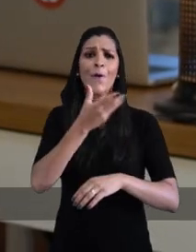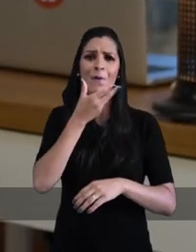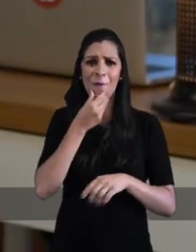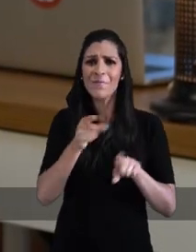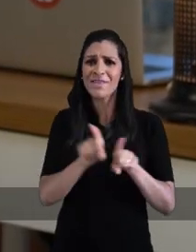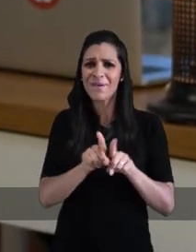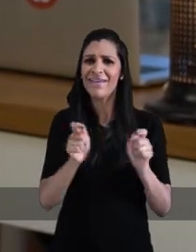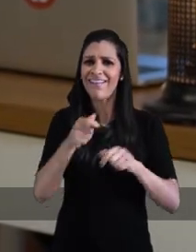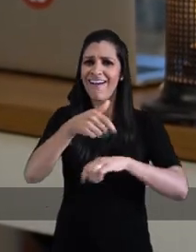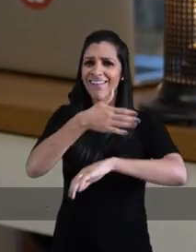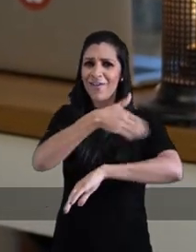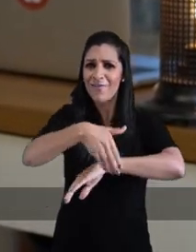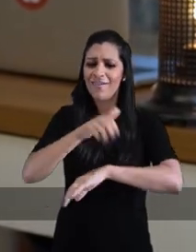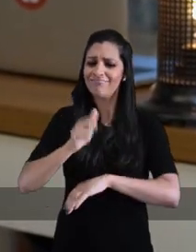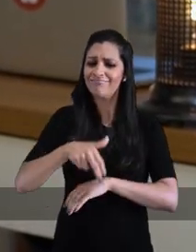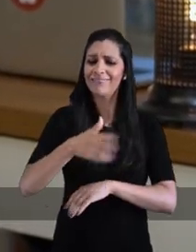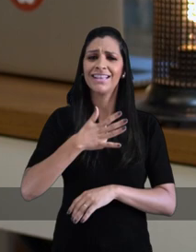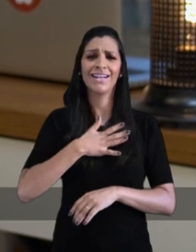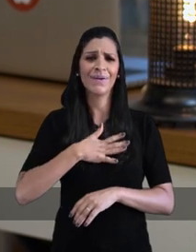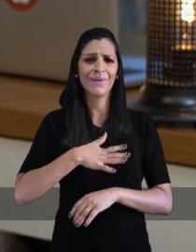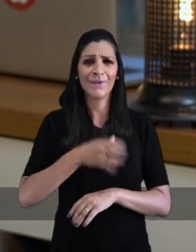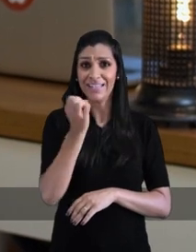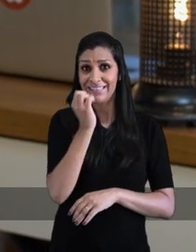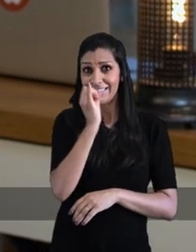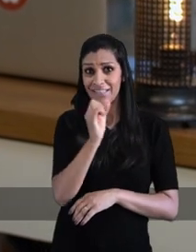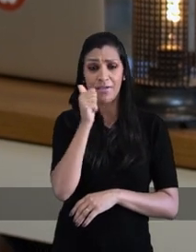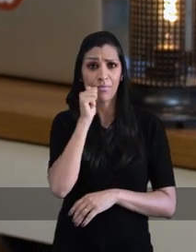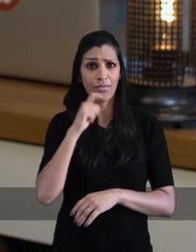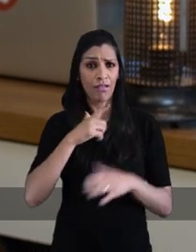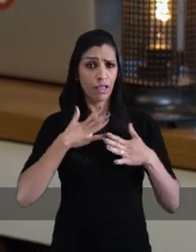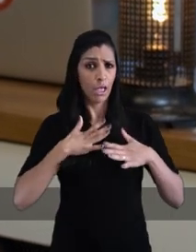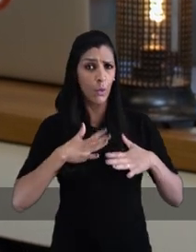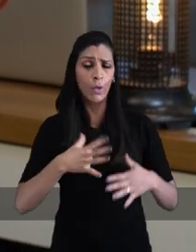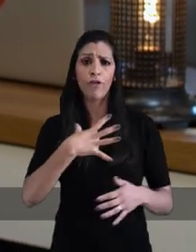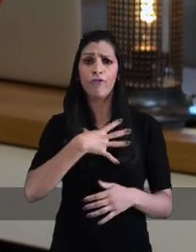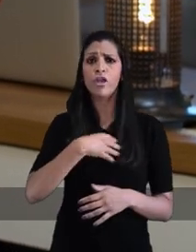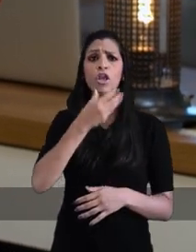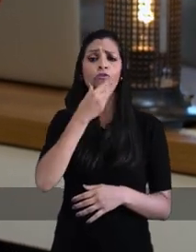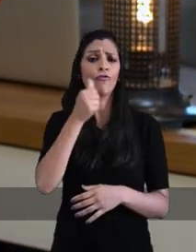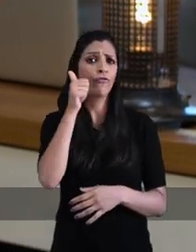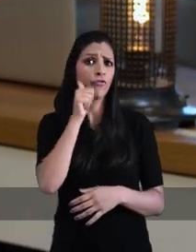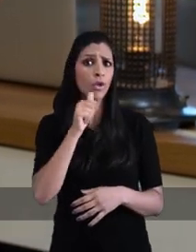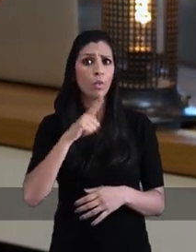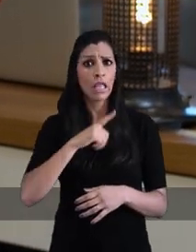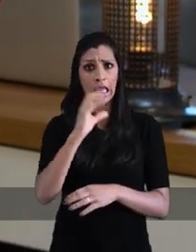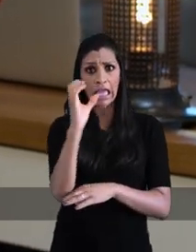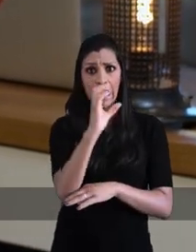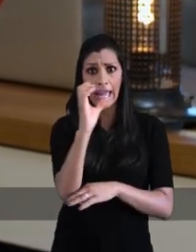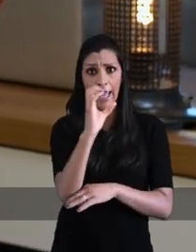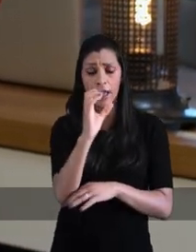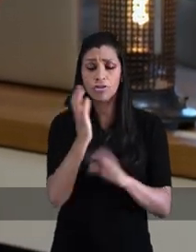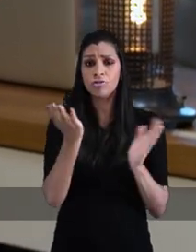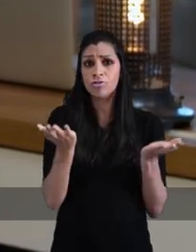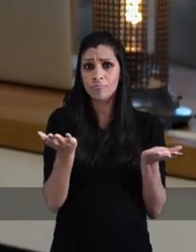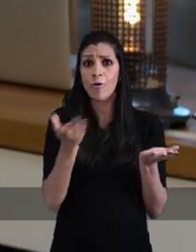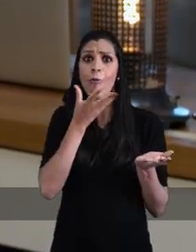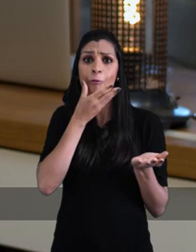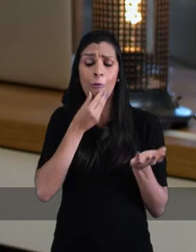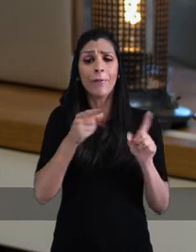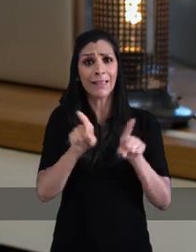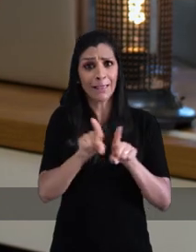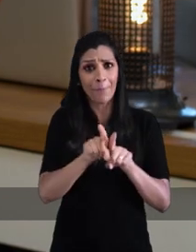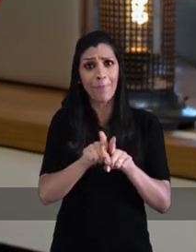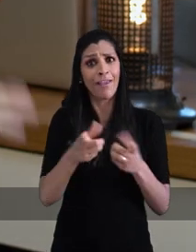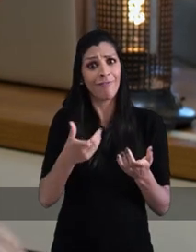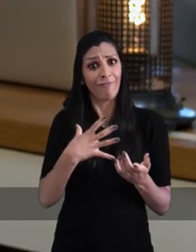ônibus e tiver tranquilidade para quem caminhar numa rua, o homem também vai poder andar tranquilo numa rua. Se essa mulher tiver tranquilidade e a filha ou